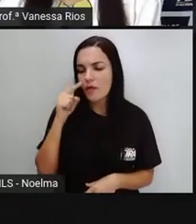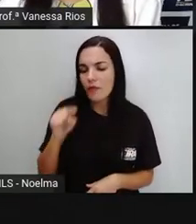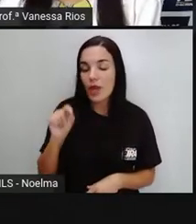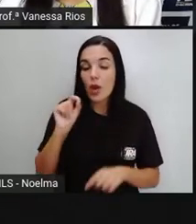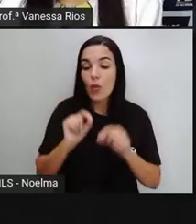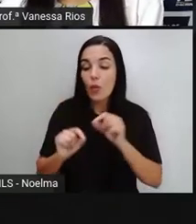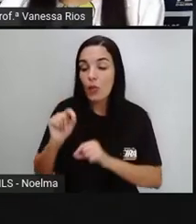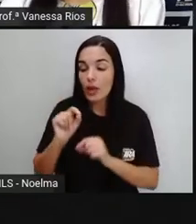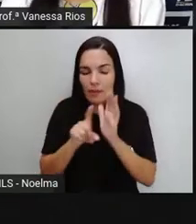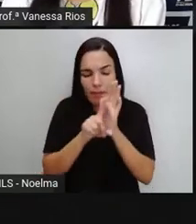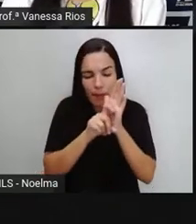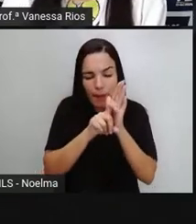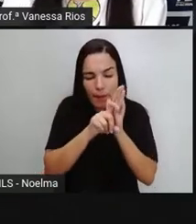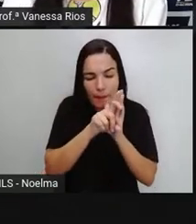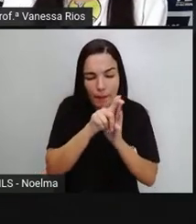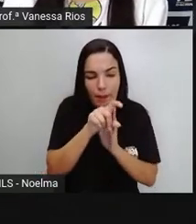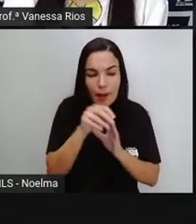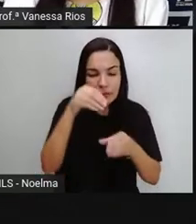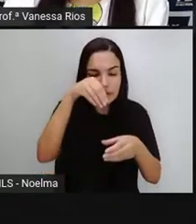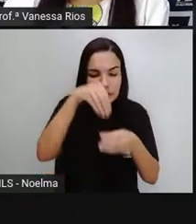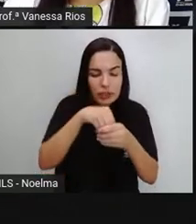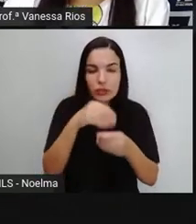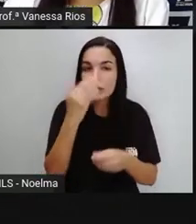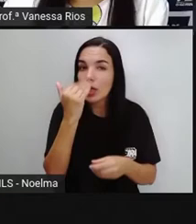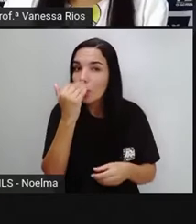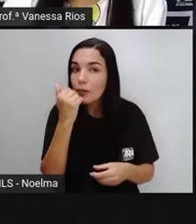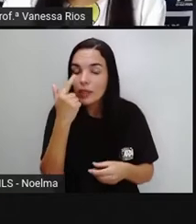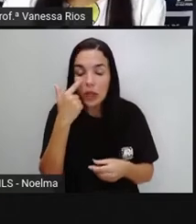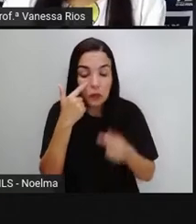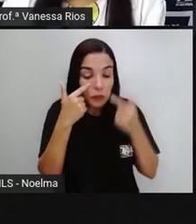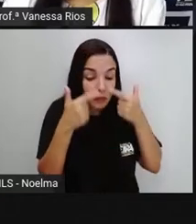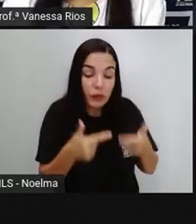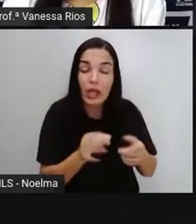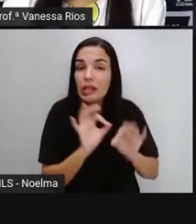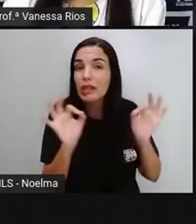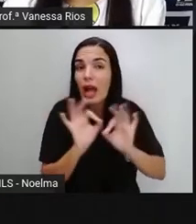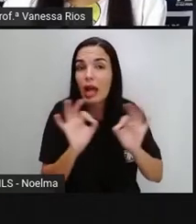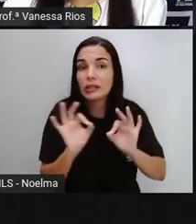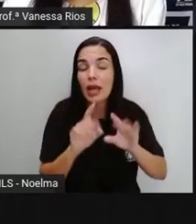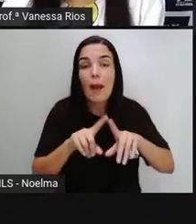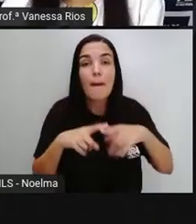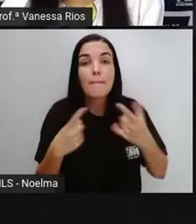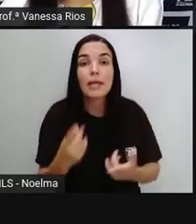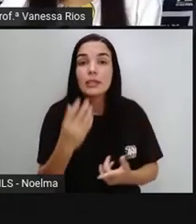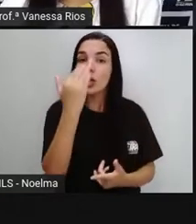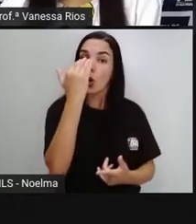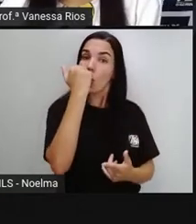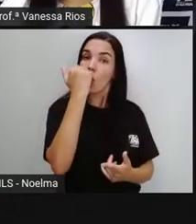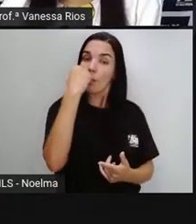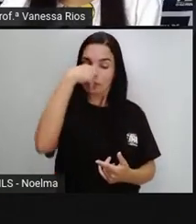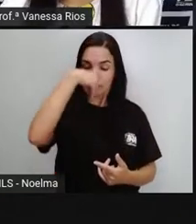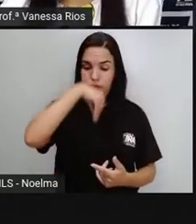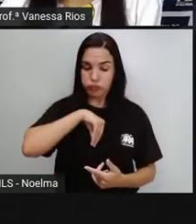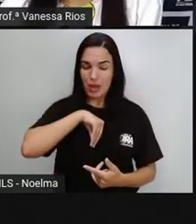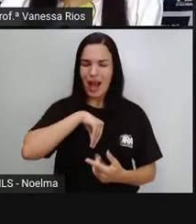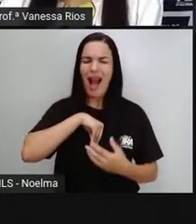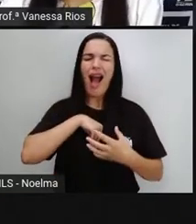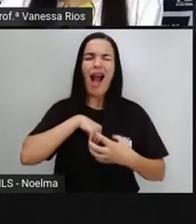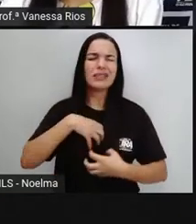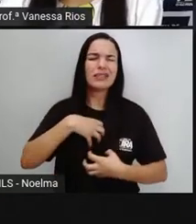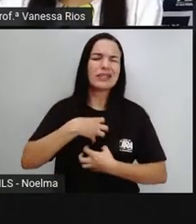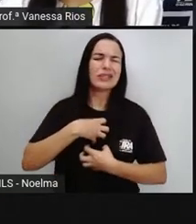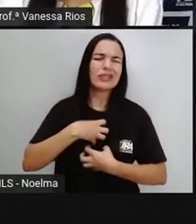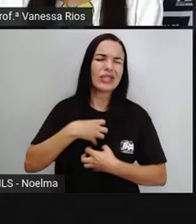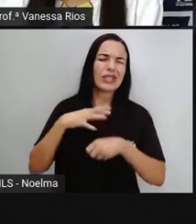causadores que estão lá contaminando os alimentos e que podem nos trazer doenças. Quem vai